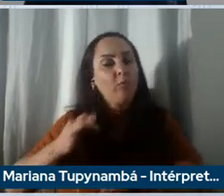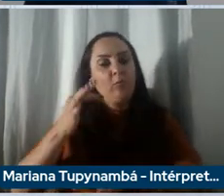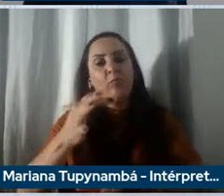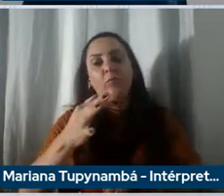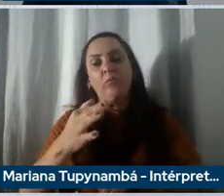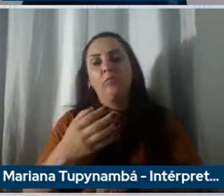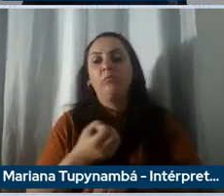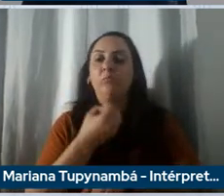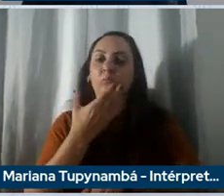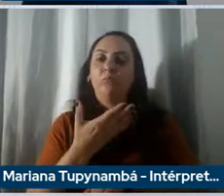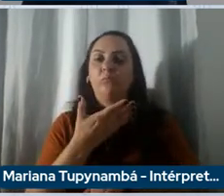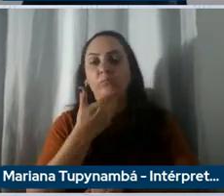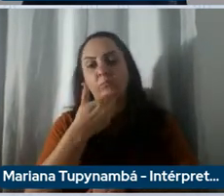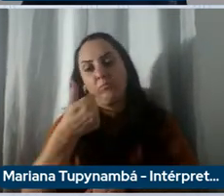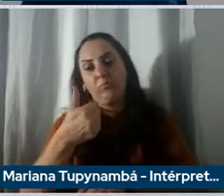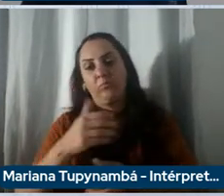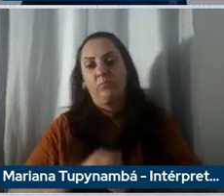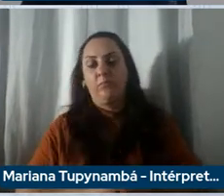obrigado